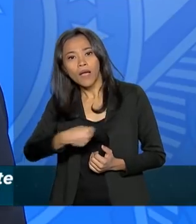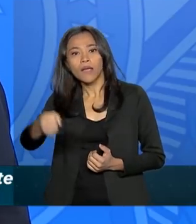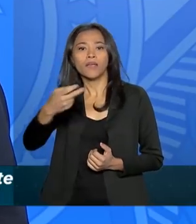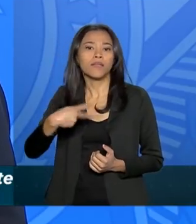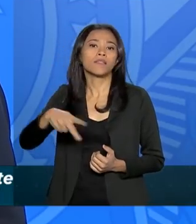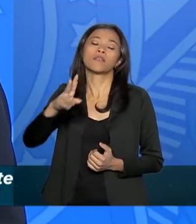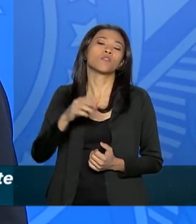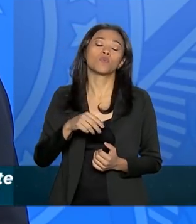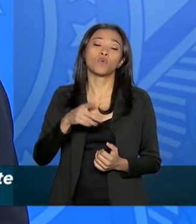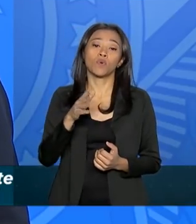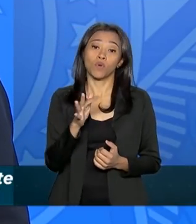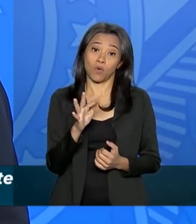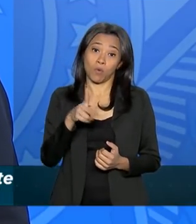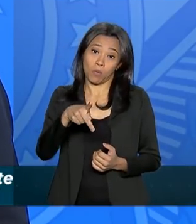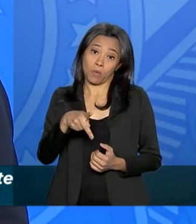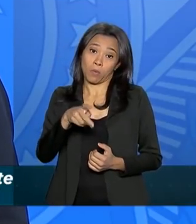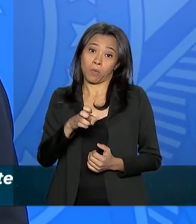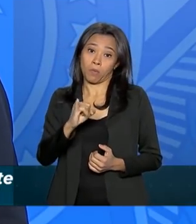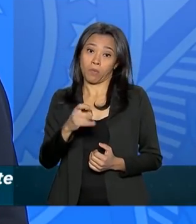Peixoto para lá.